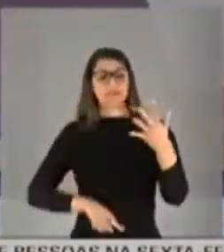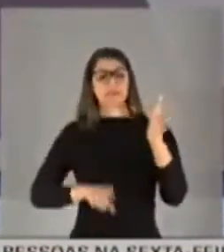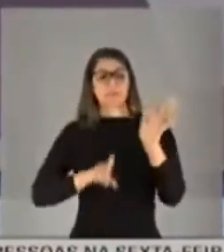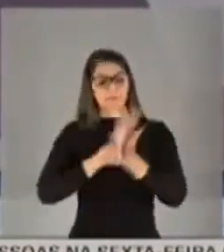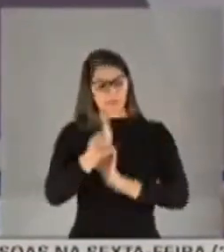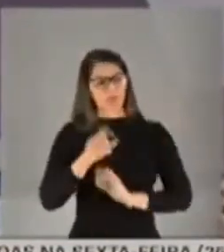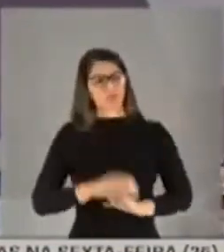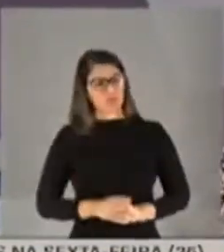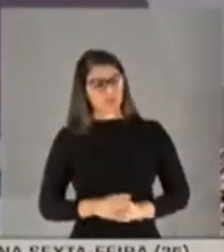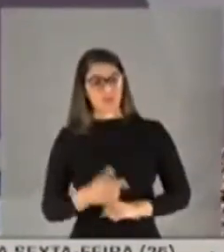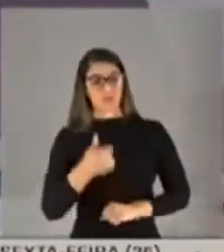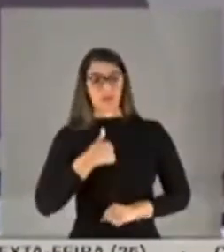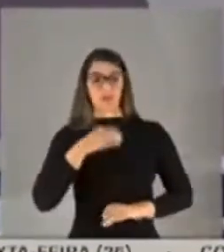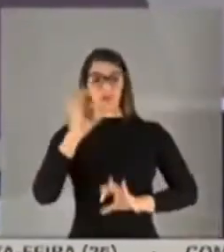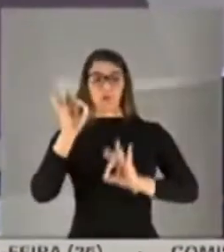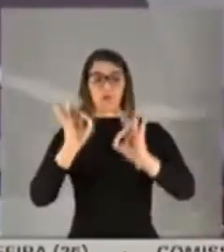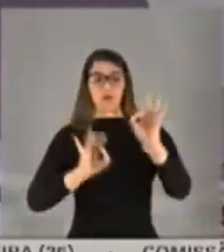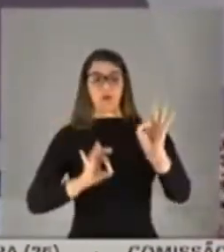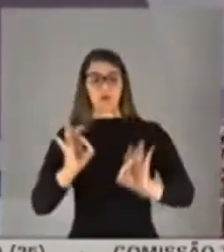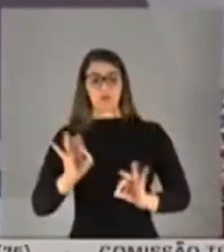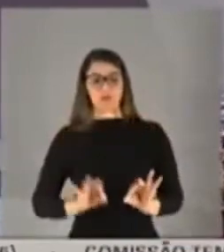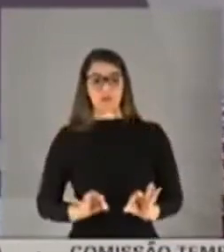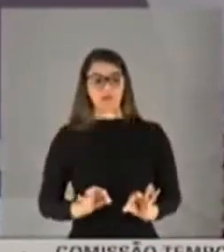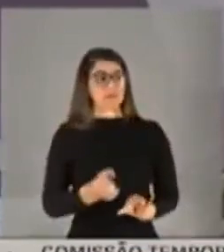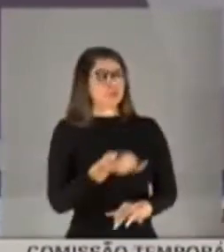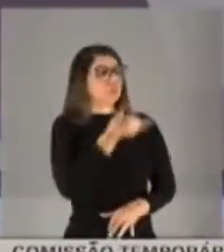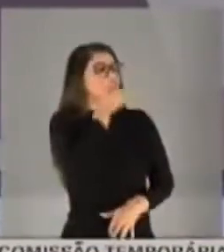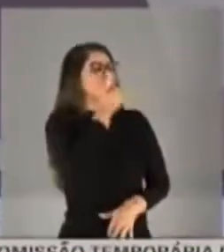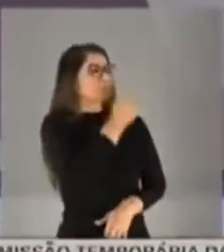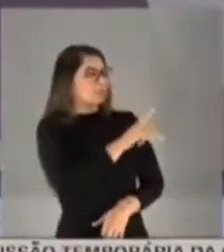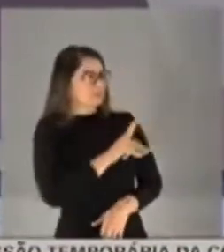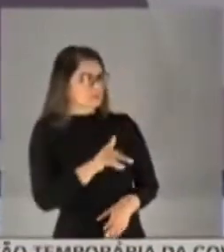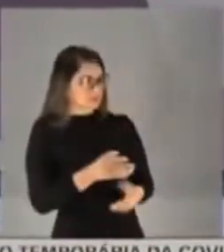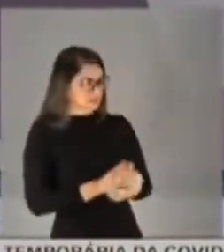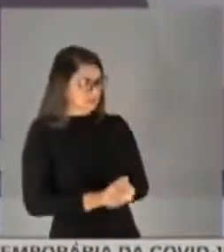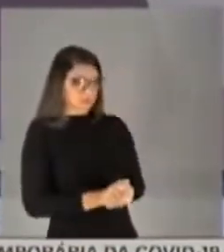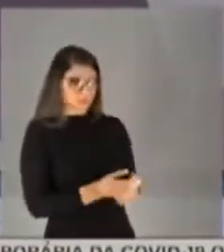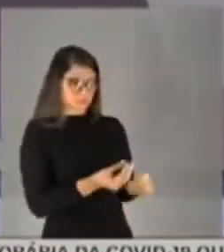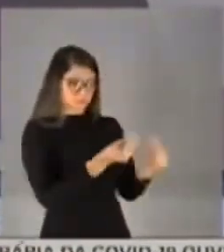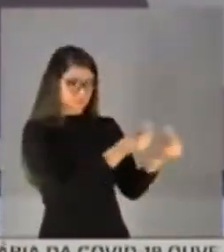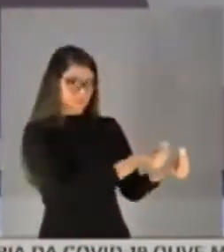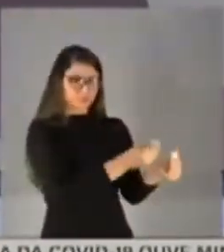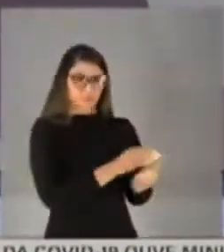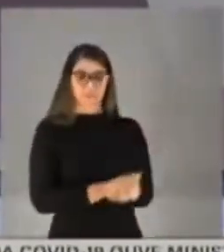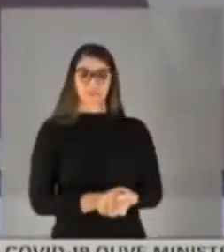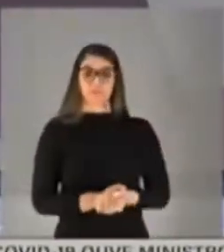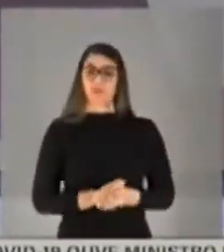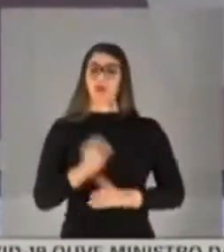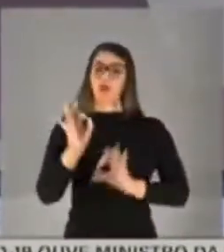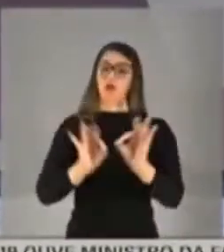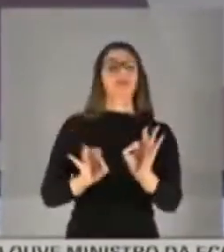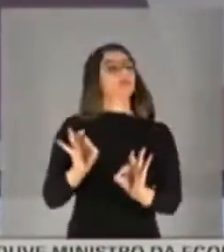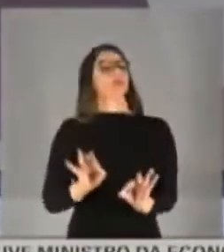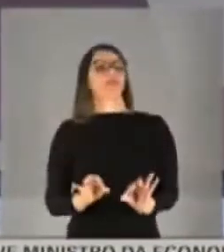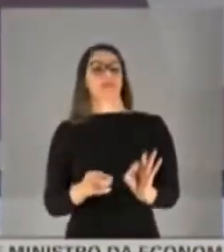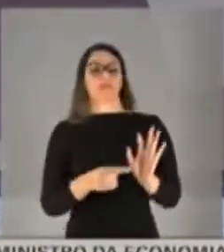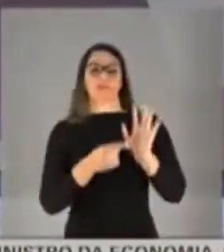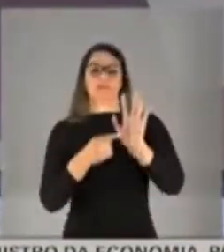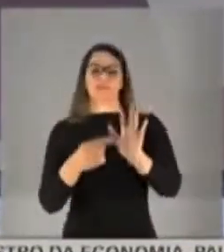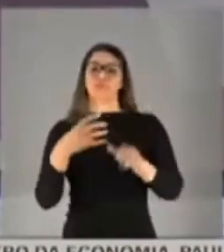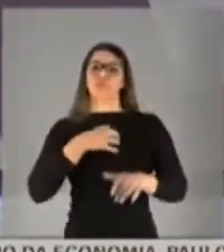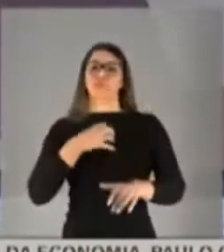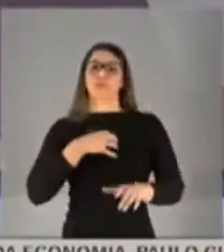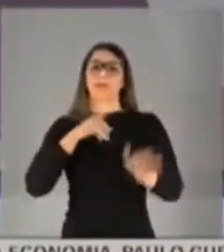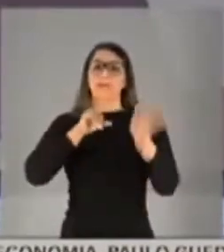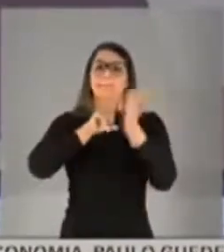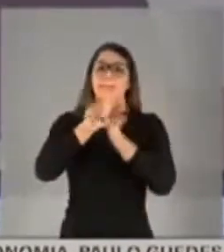Organizei, senhor senador, até, desculpa, presidente, eu deixo aqui a mão, organizamos essa apresentação na forma de perguntas e